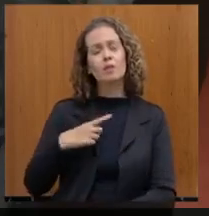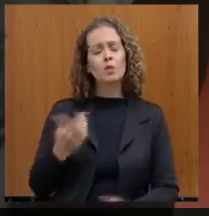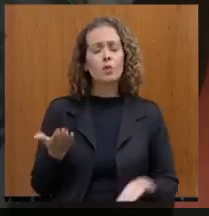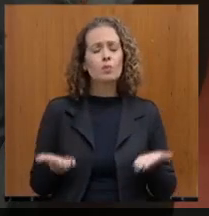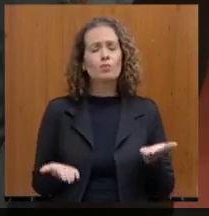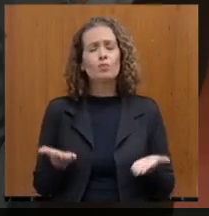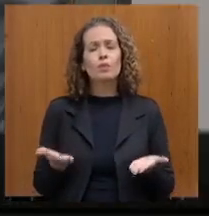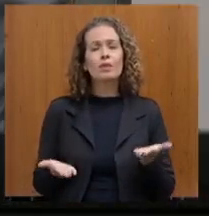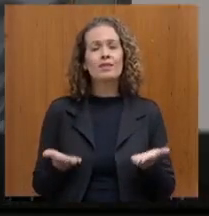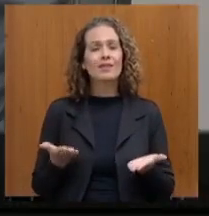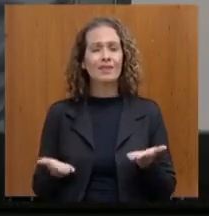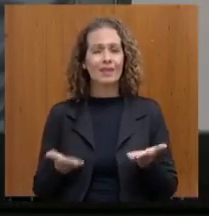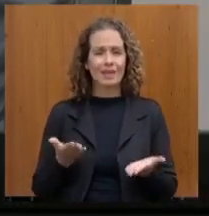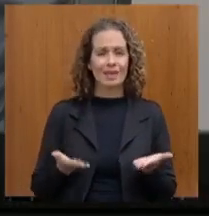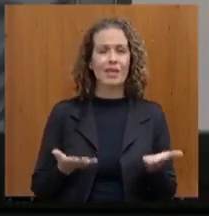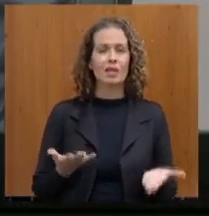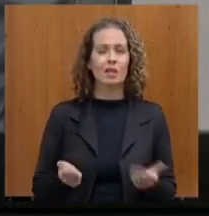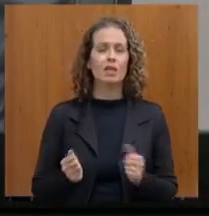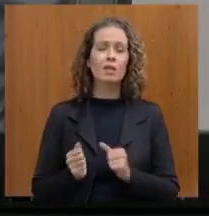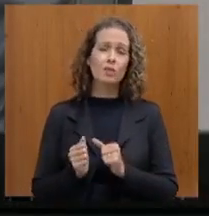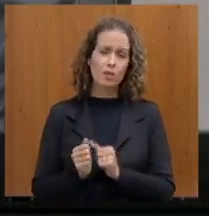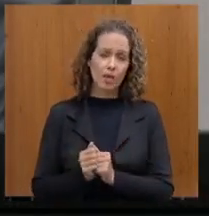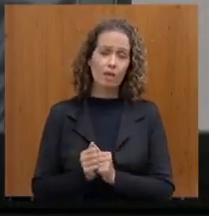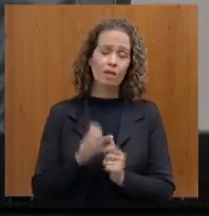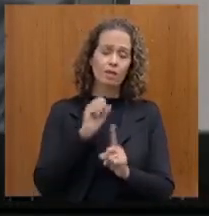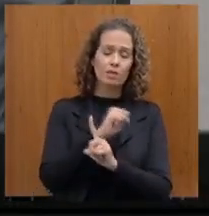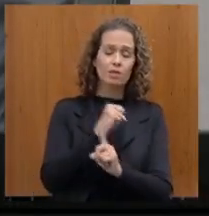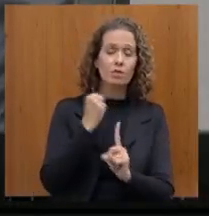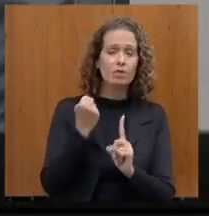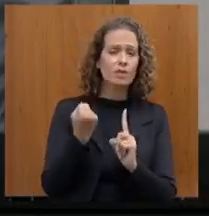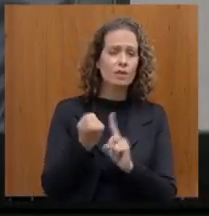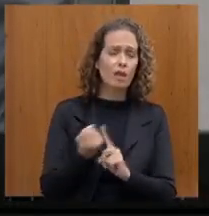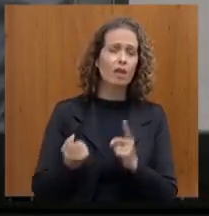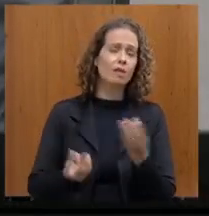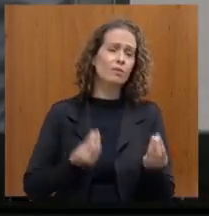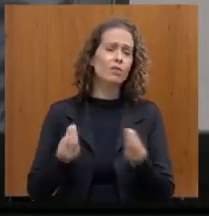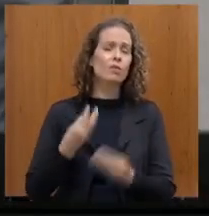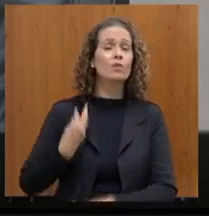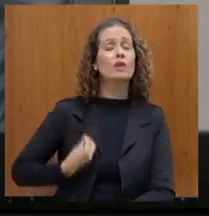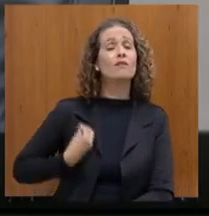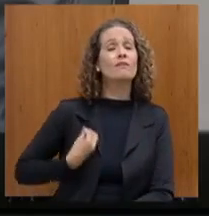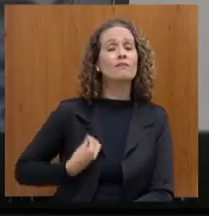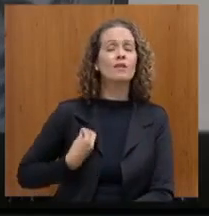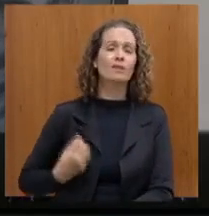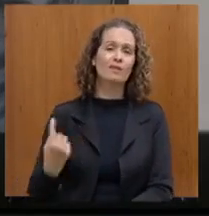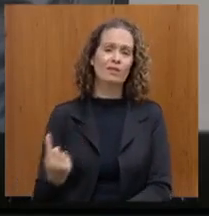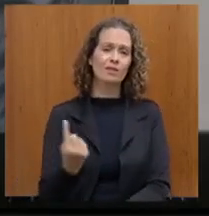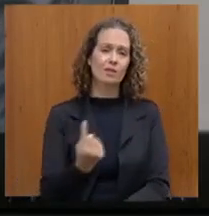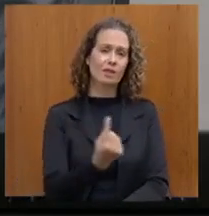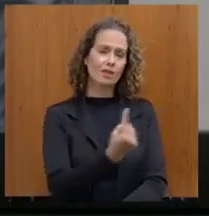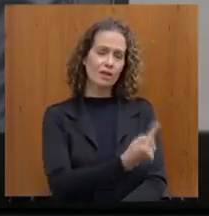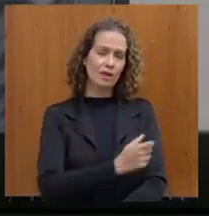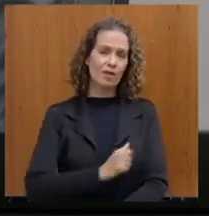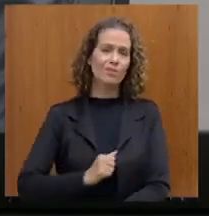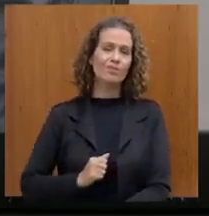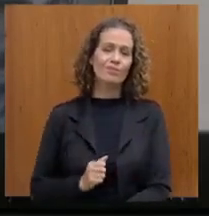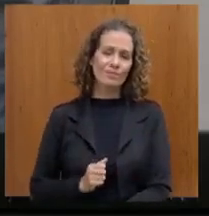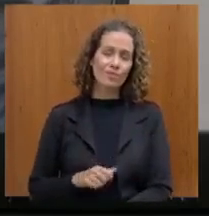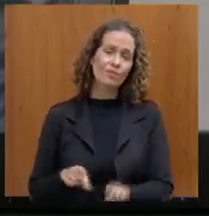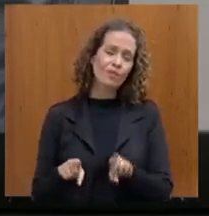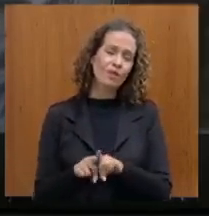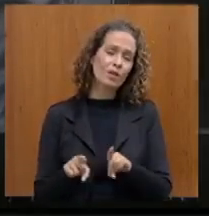existencial dos extratos sociais com relação às condições de vida, de condições de